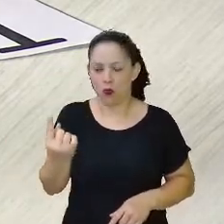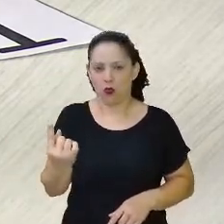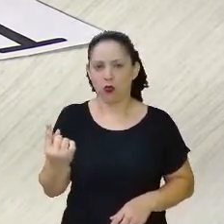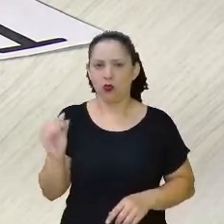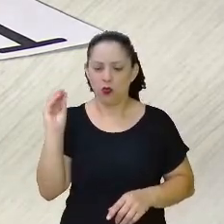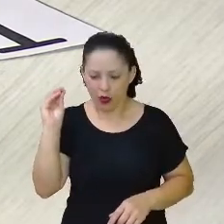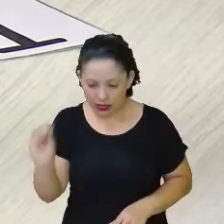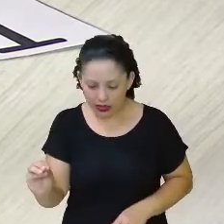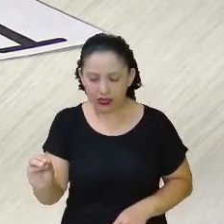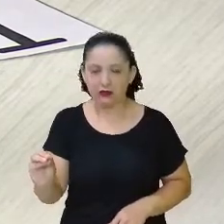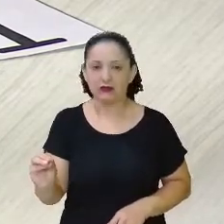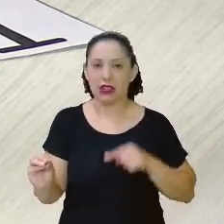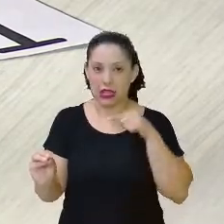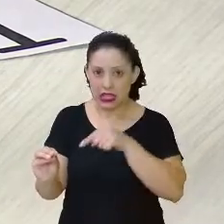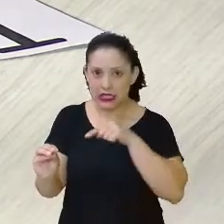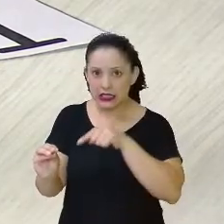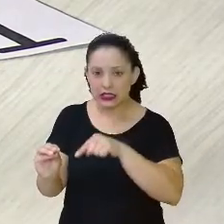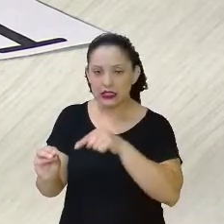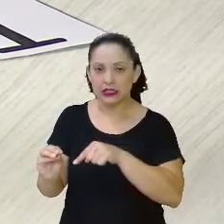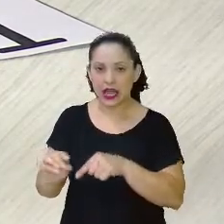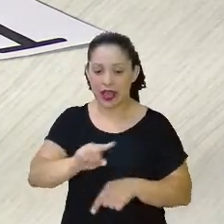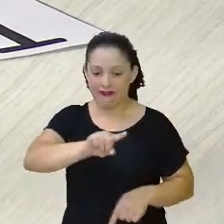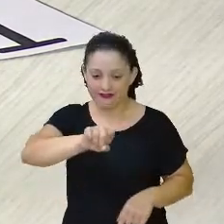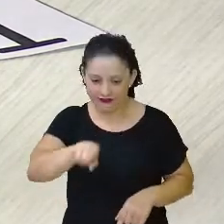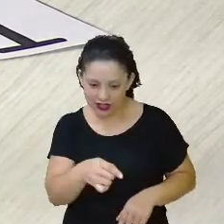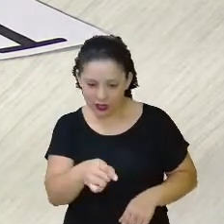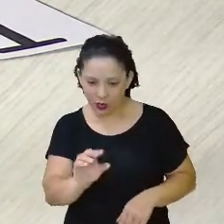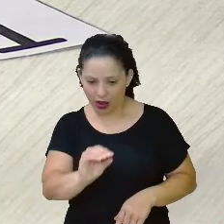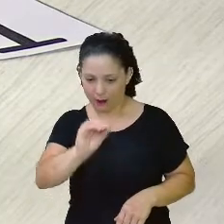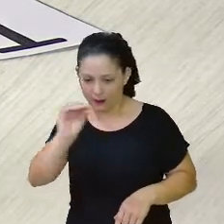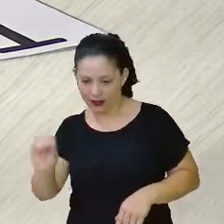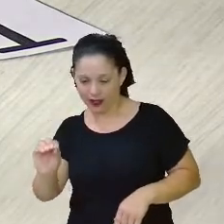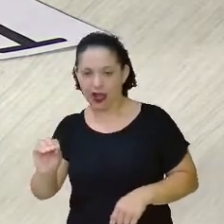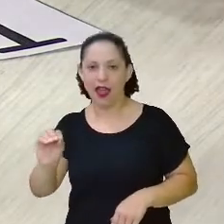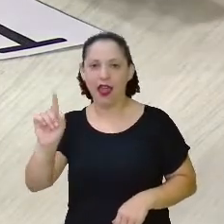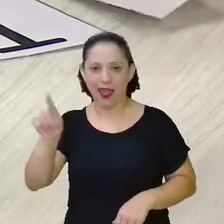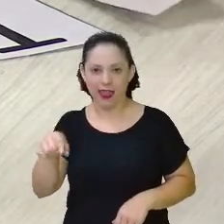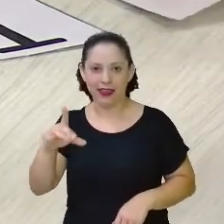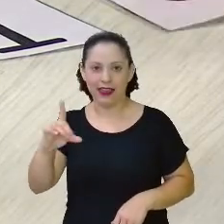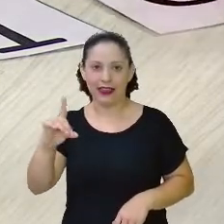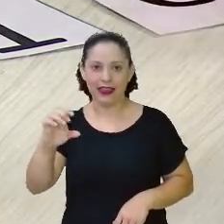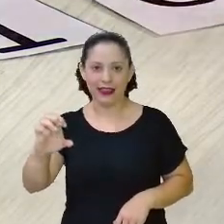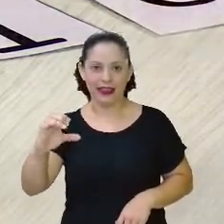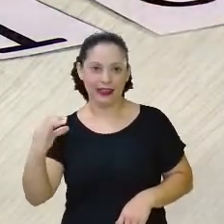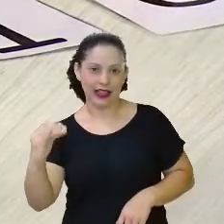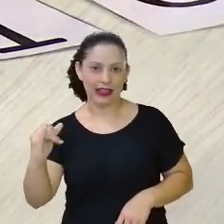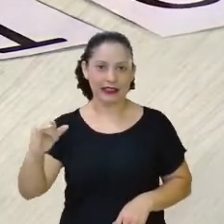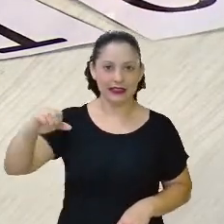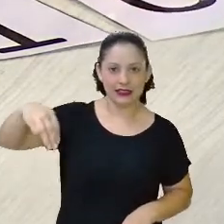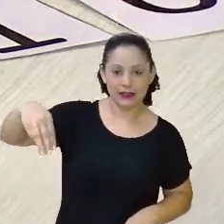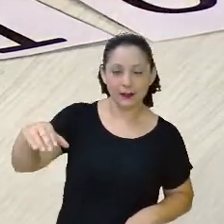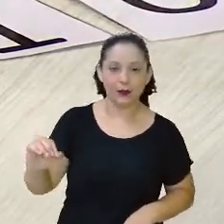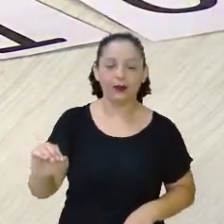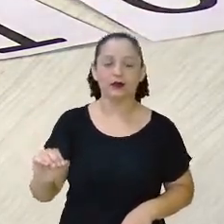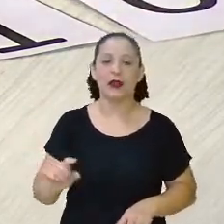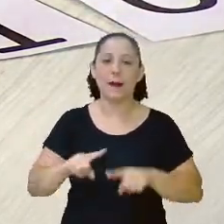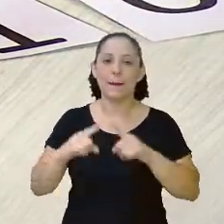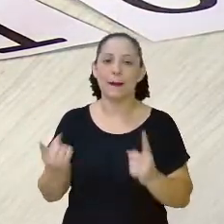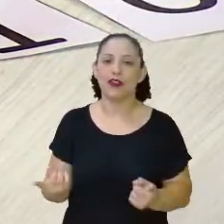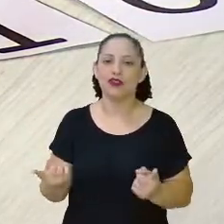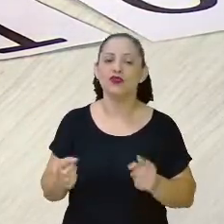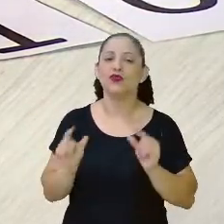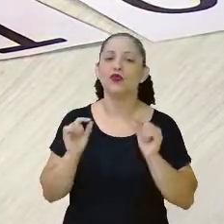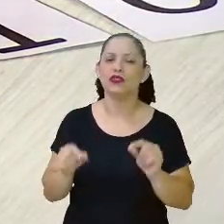porque esse número aqui, depois da vírgula, ele é décimo. O centésimo é esse segundo número. Agora, como eu não tenho